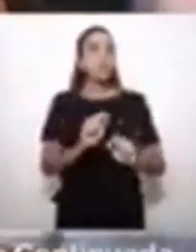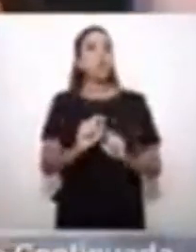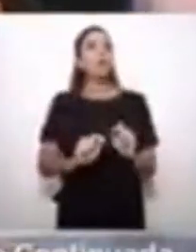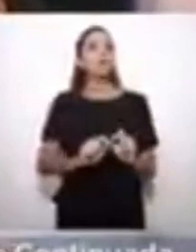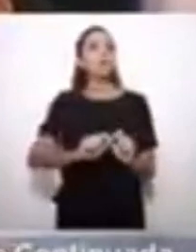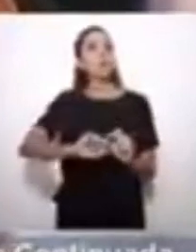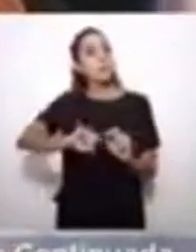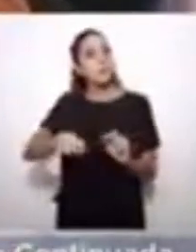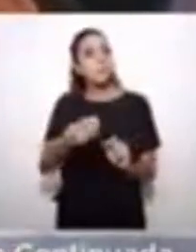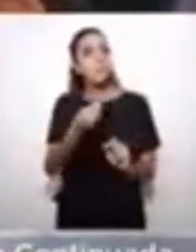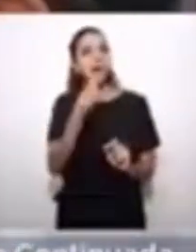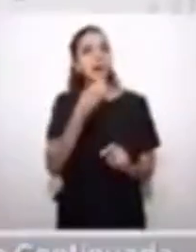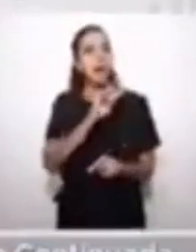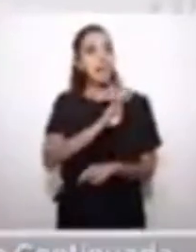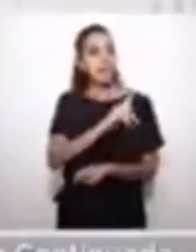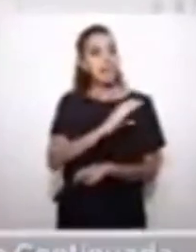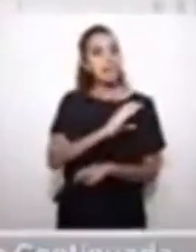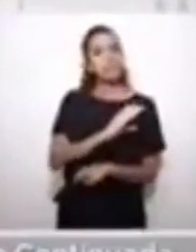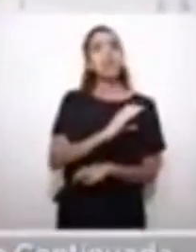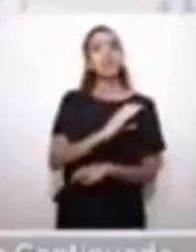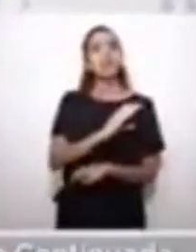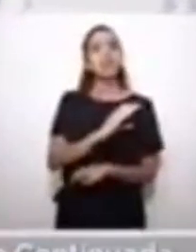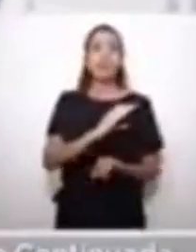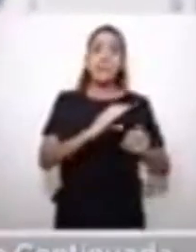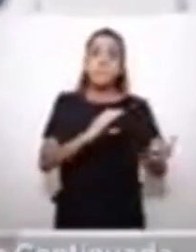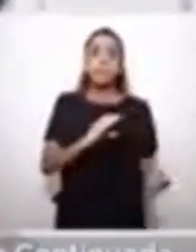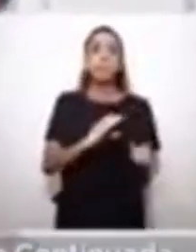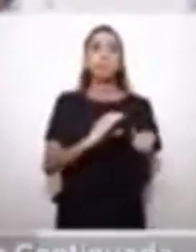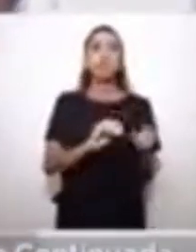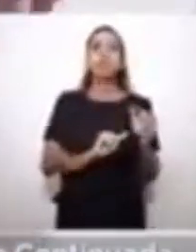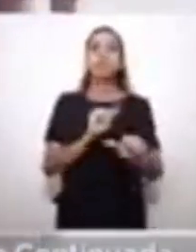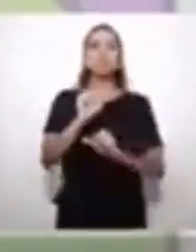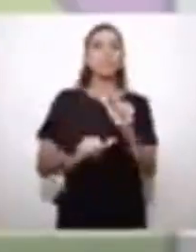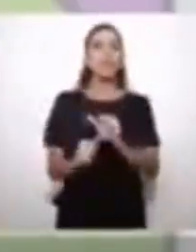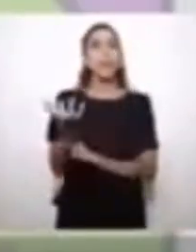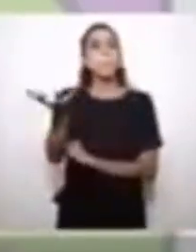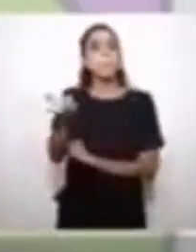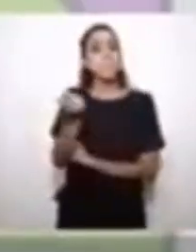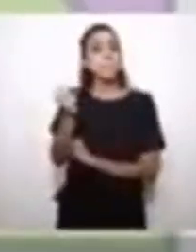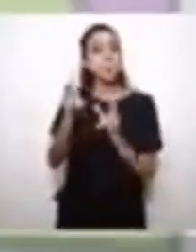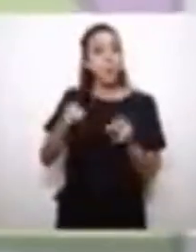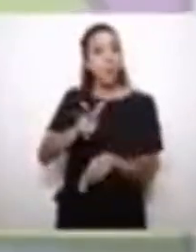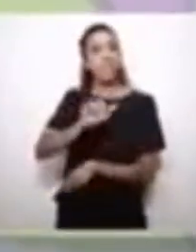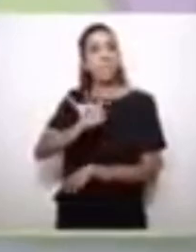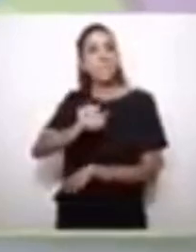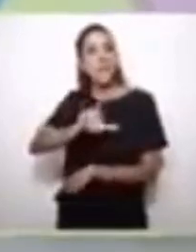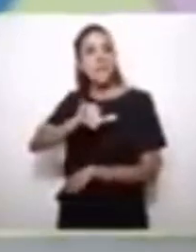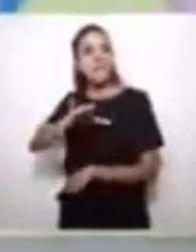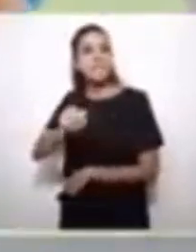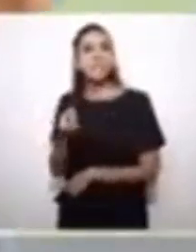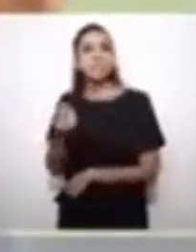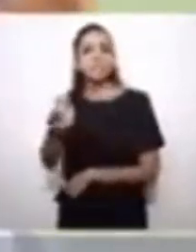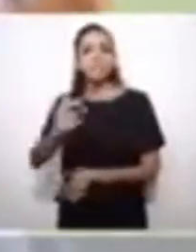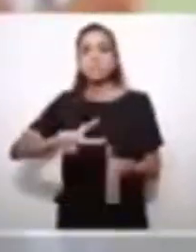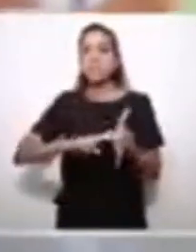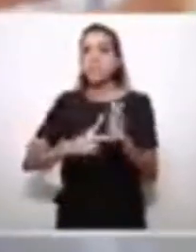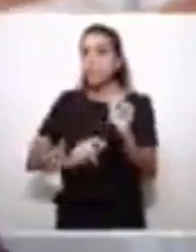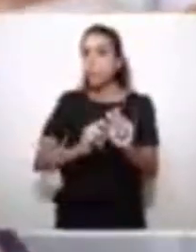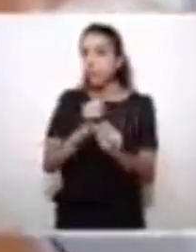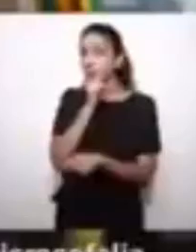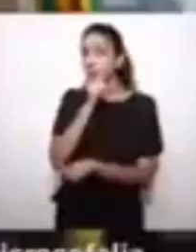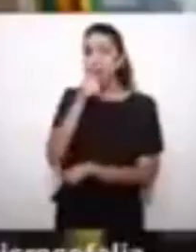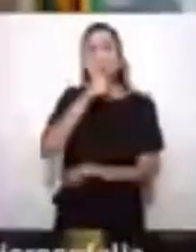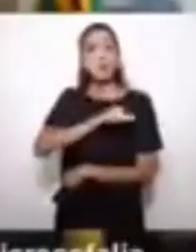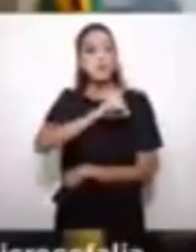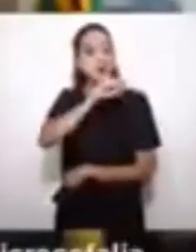que é a possibilidade de transformar o benefício de prestação continuada em uma pensão vitalícia. O que significa